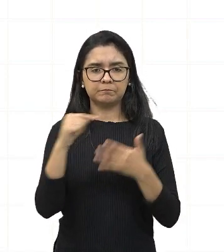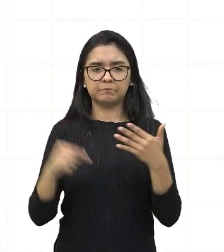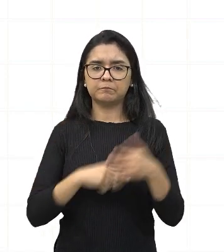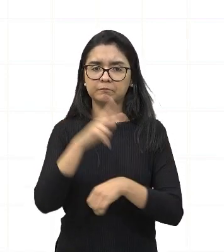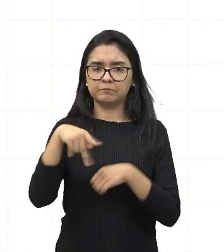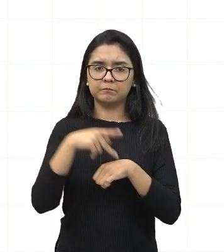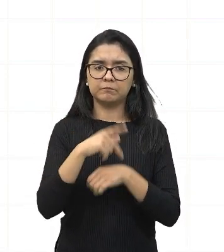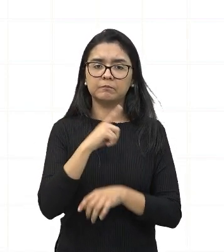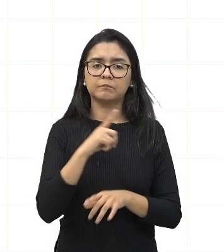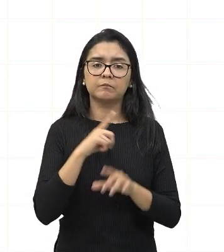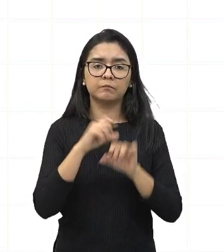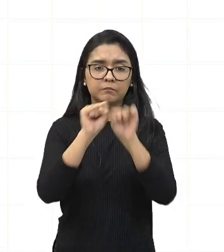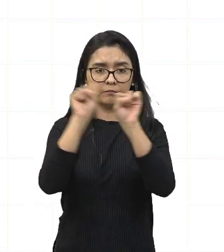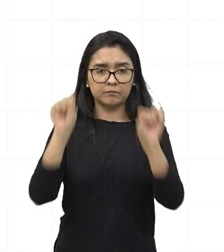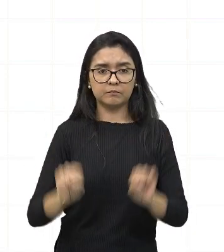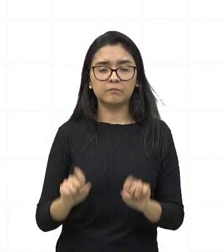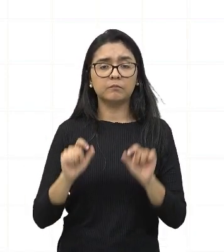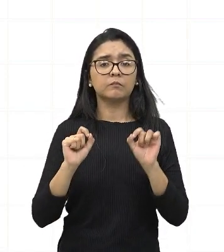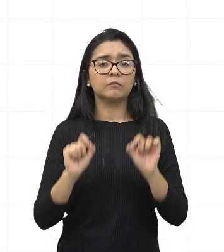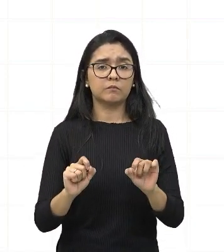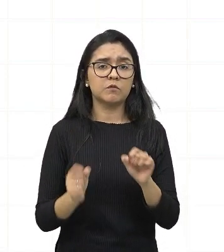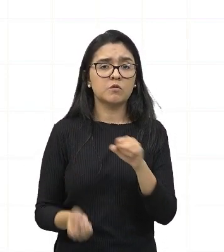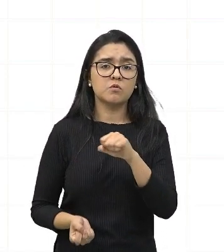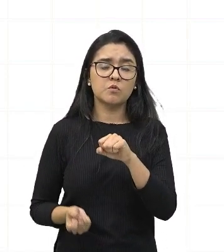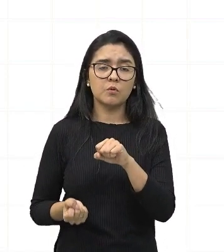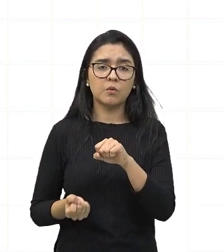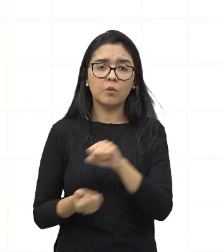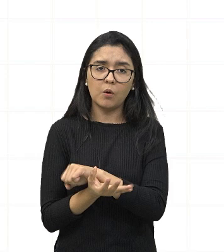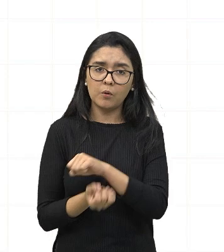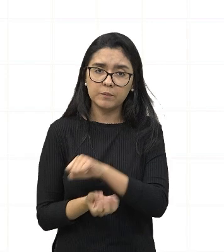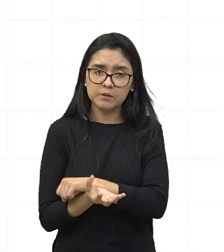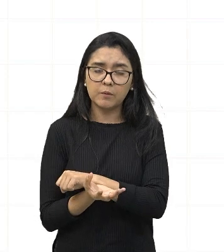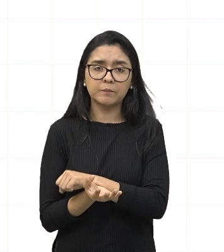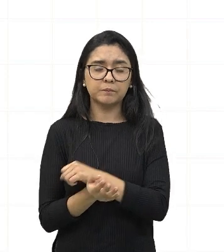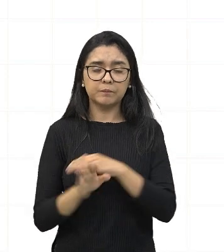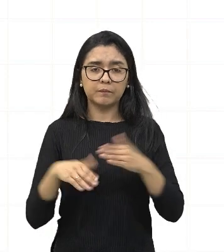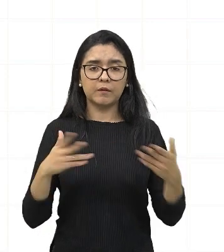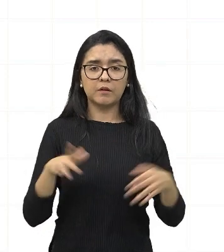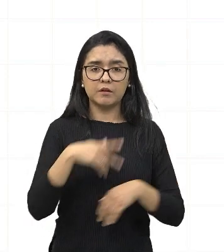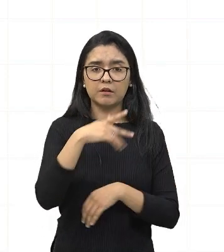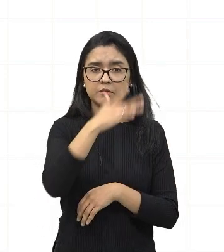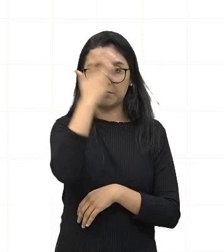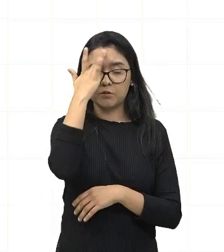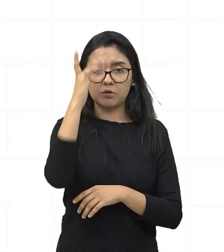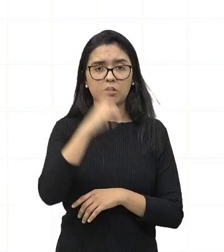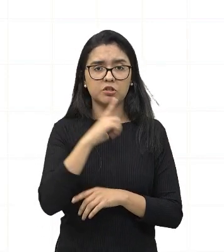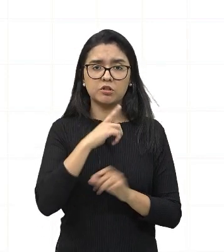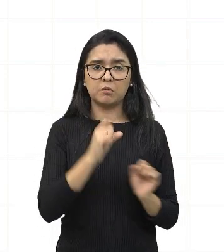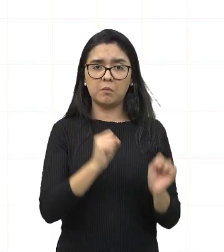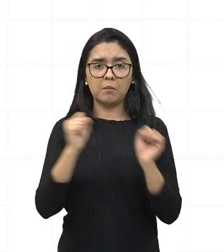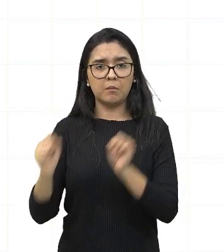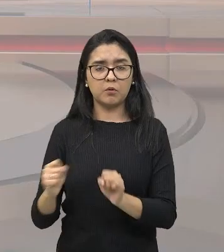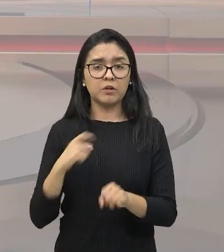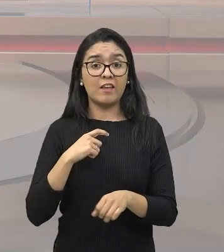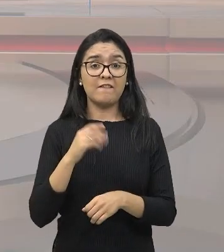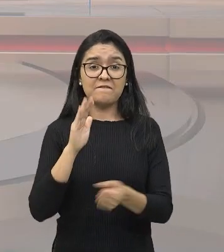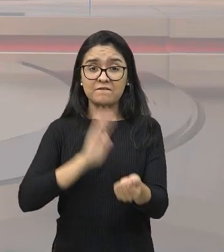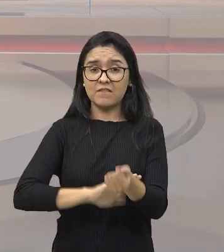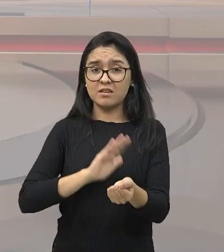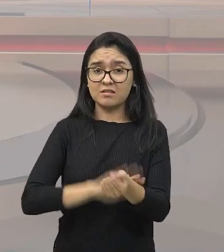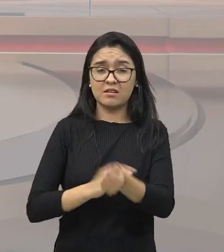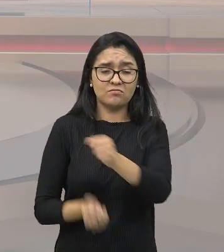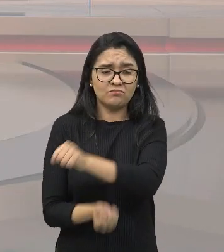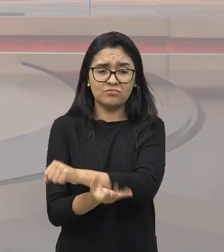num sistema viciado de corrupção. Então, uma vez que as pessoas que estavam no poder estavam viciadas em serem corruptas, se